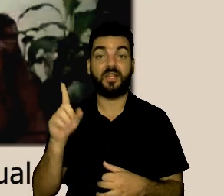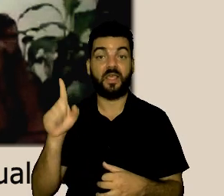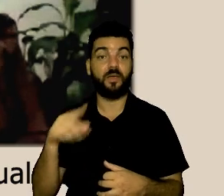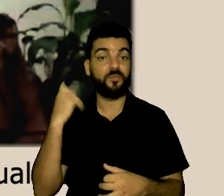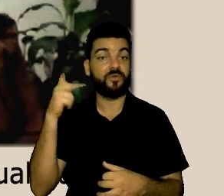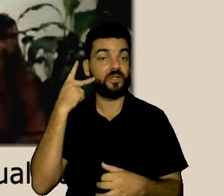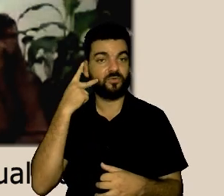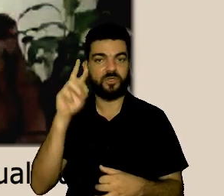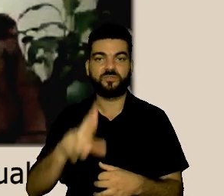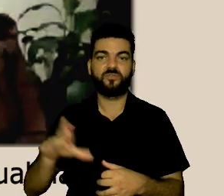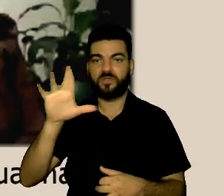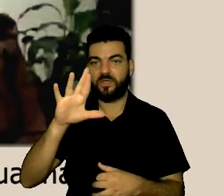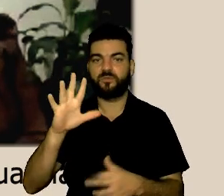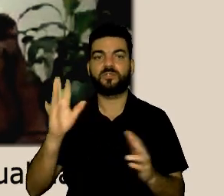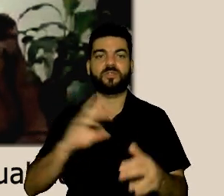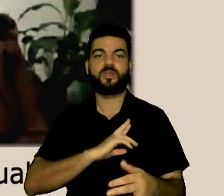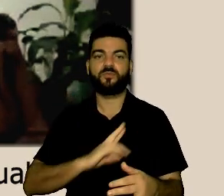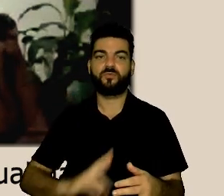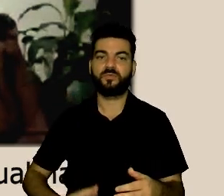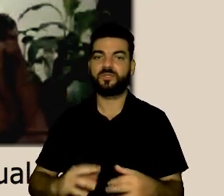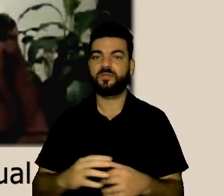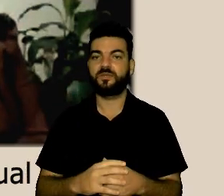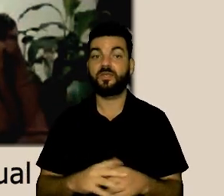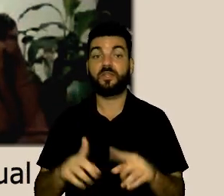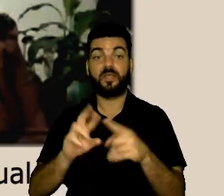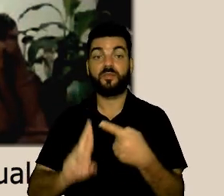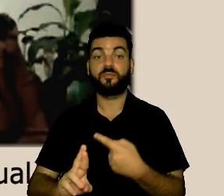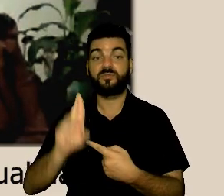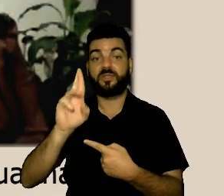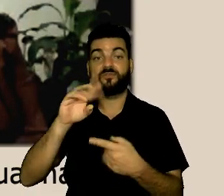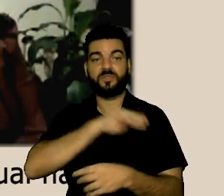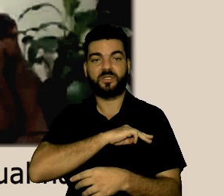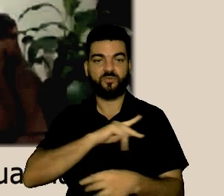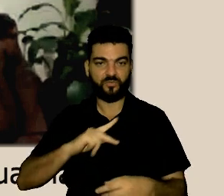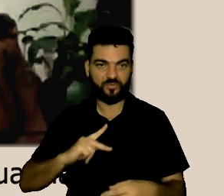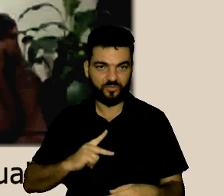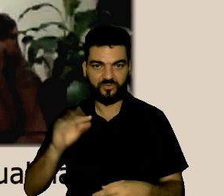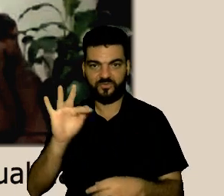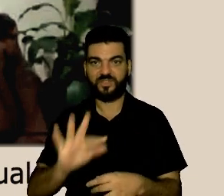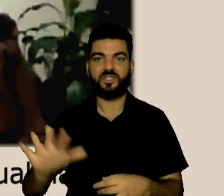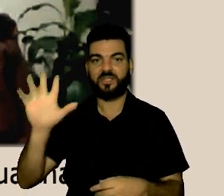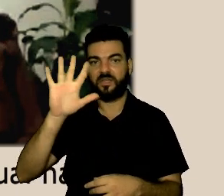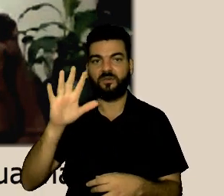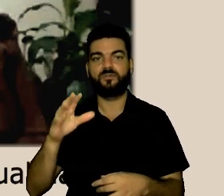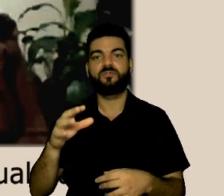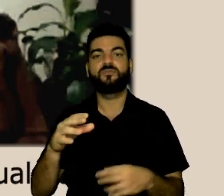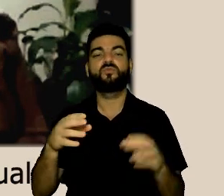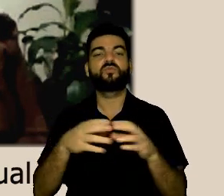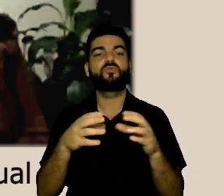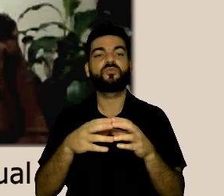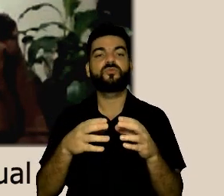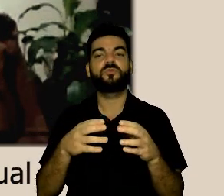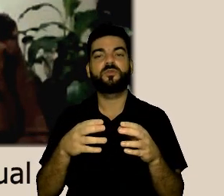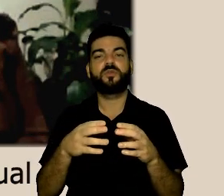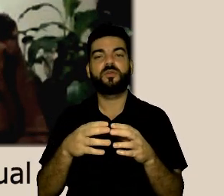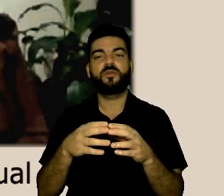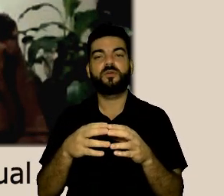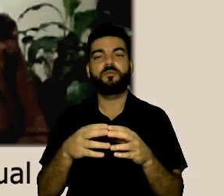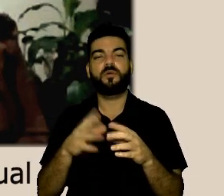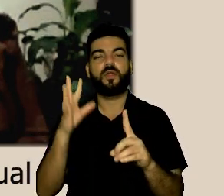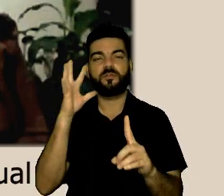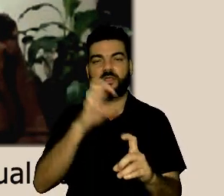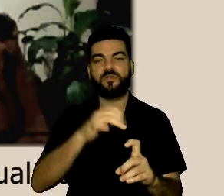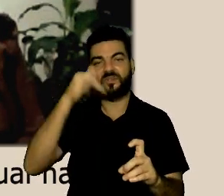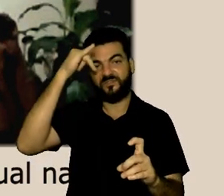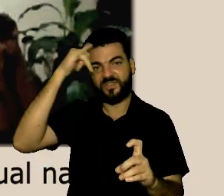regional da República é representante do Ministério Público Federal na Convenção de Prevenção do Assédio